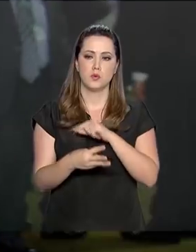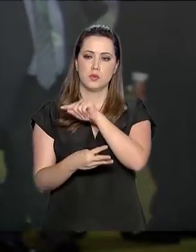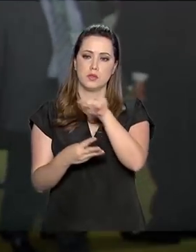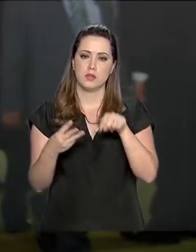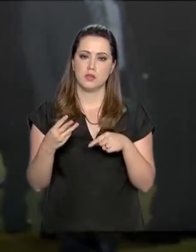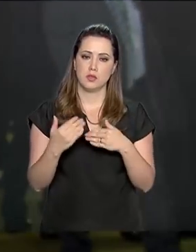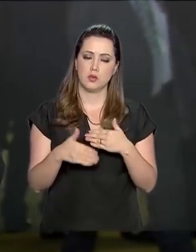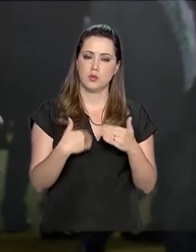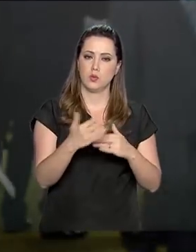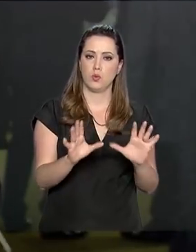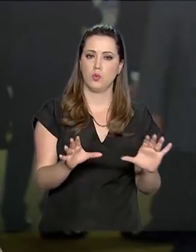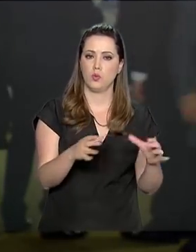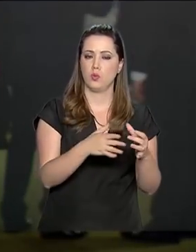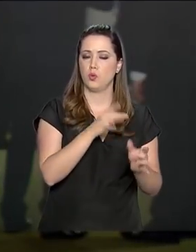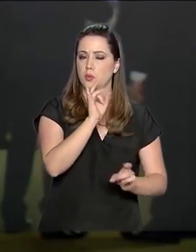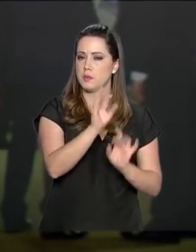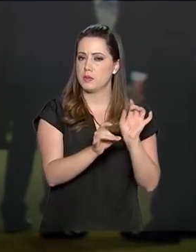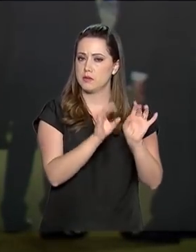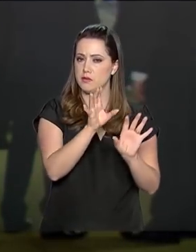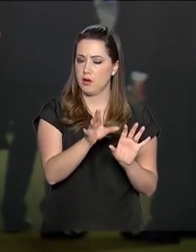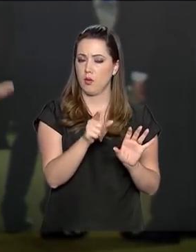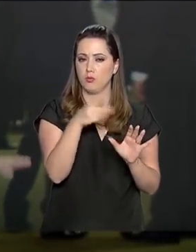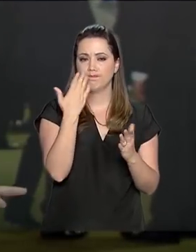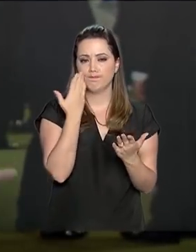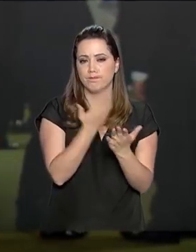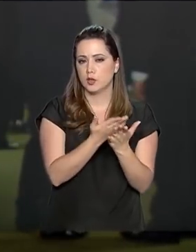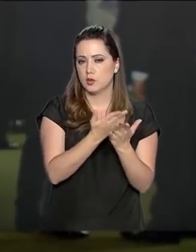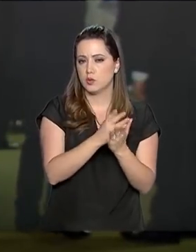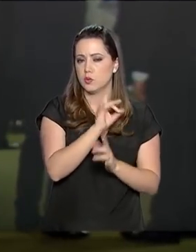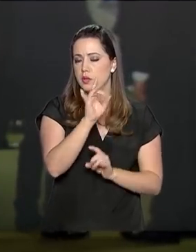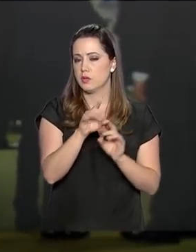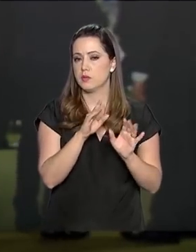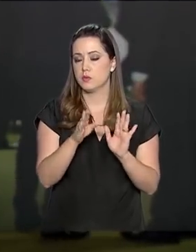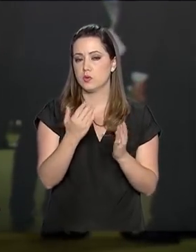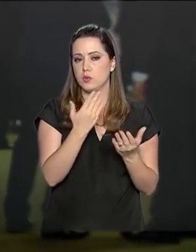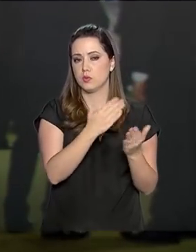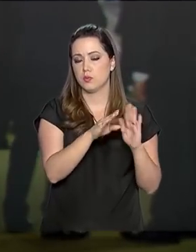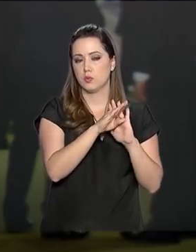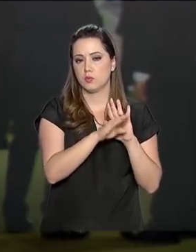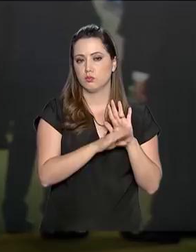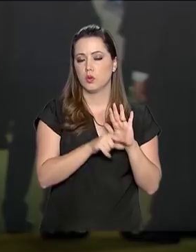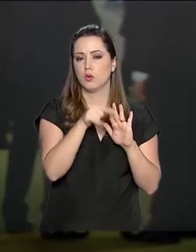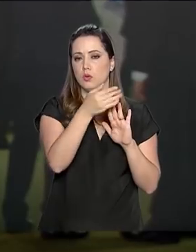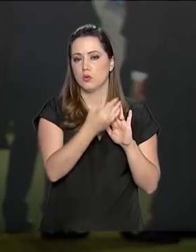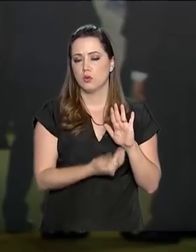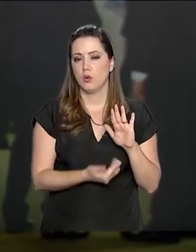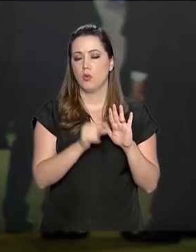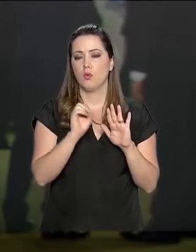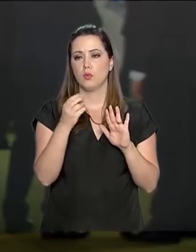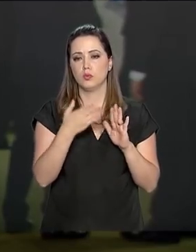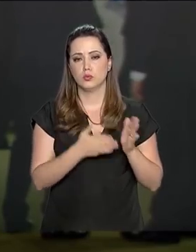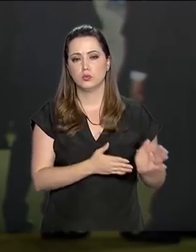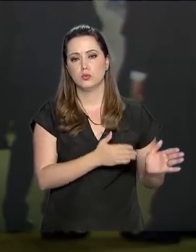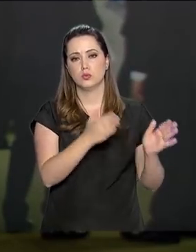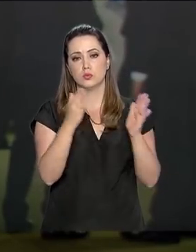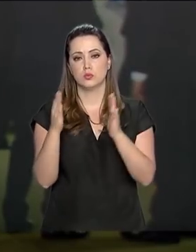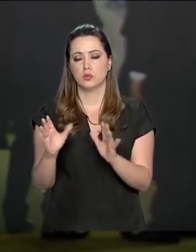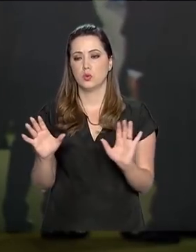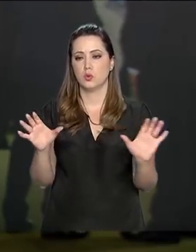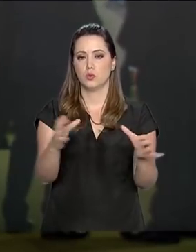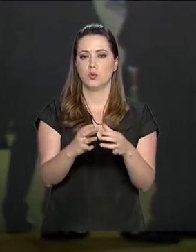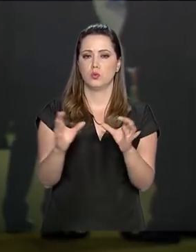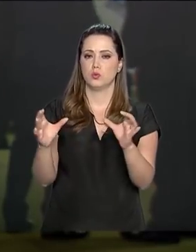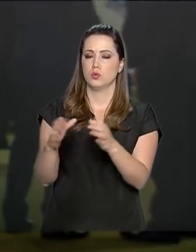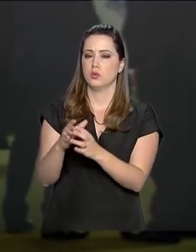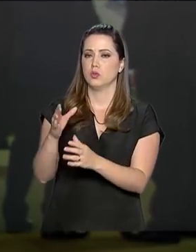projetos, eles seguem para uma comissão especial, para analisar especialmente esse pacote anticrimes, ou se vai seguir para comissões, como